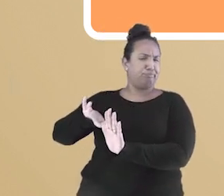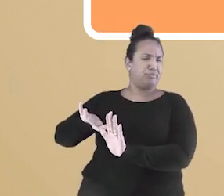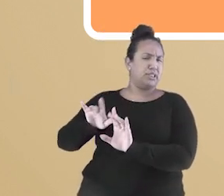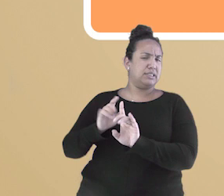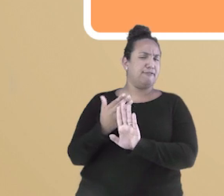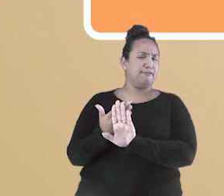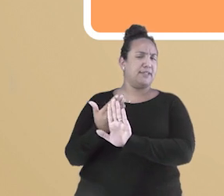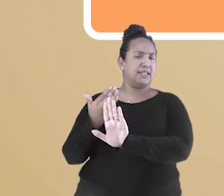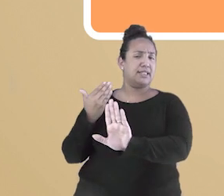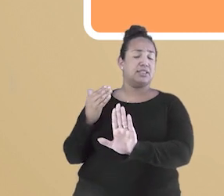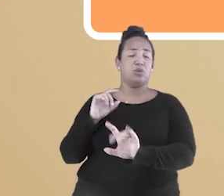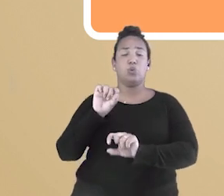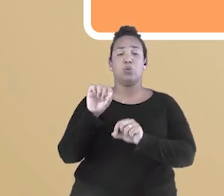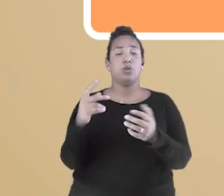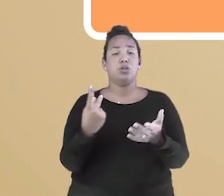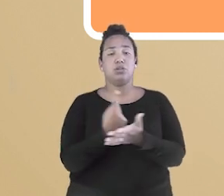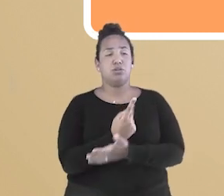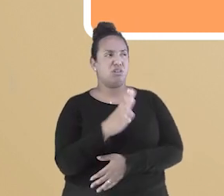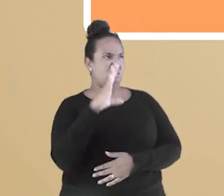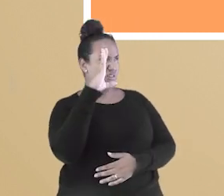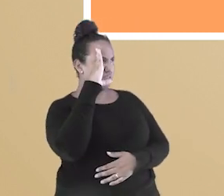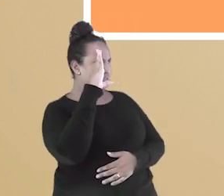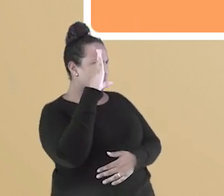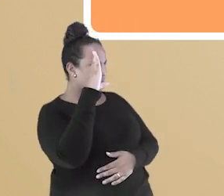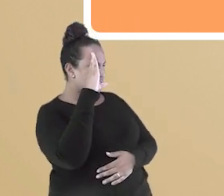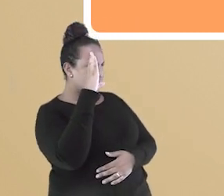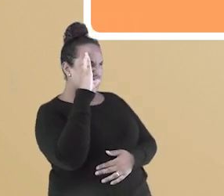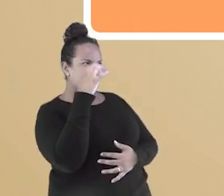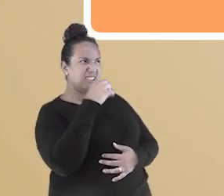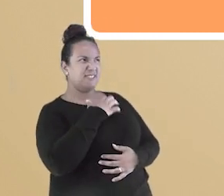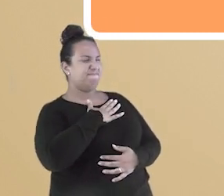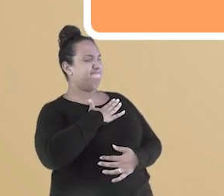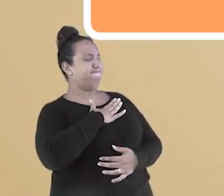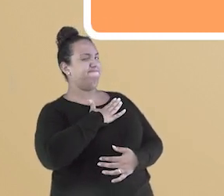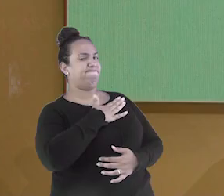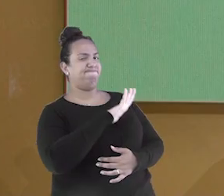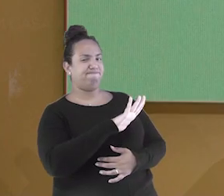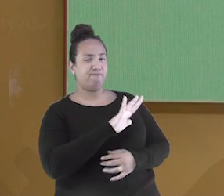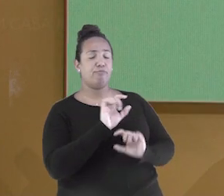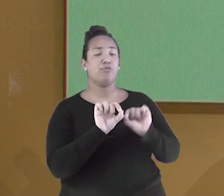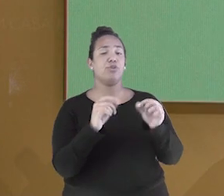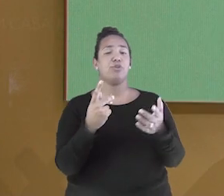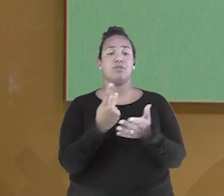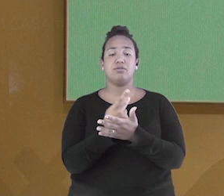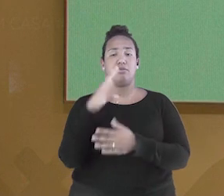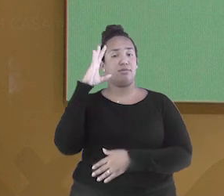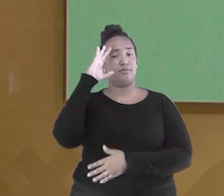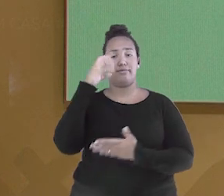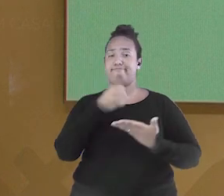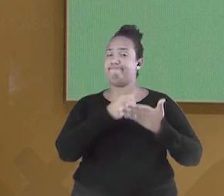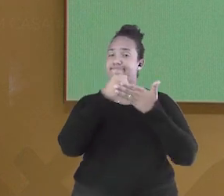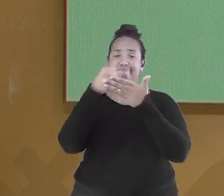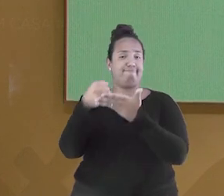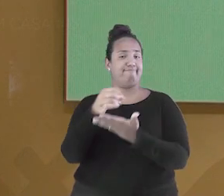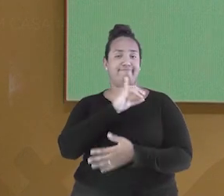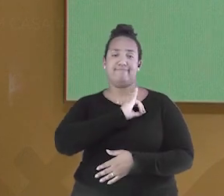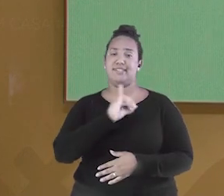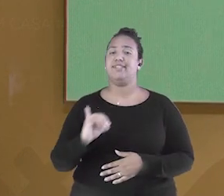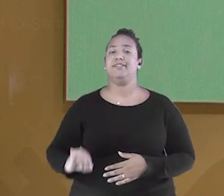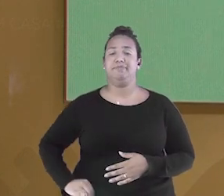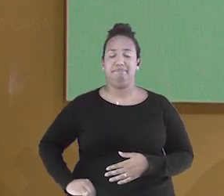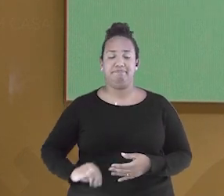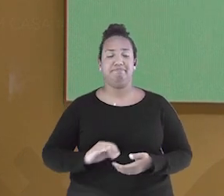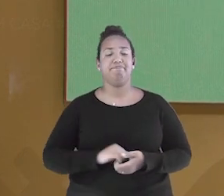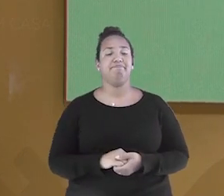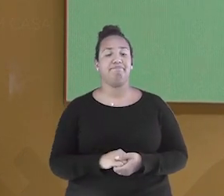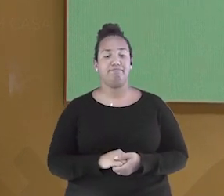por parte dos militares, o que resultou na perda do apoio ao imperador. E falando em abolição, isso nos leva ao